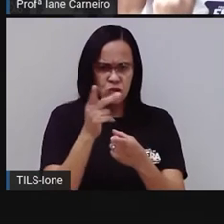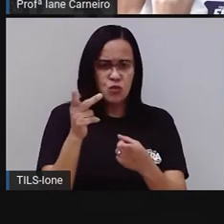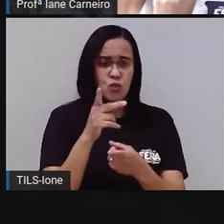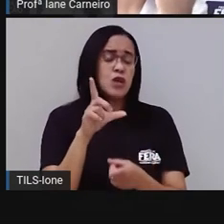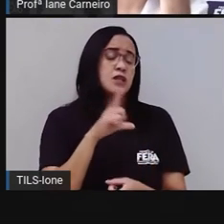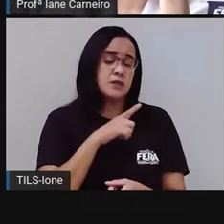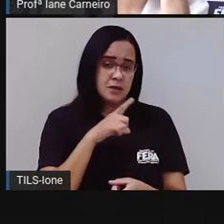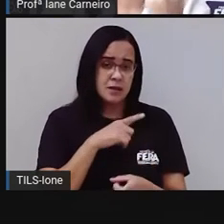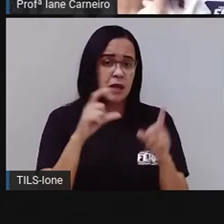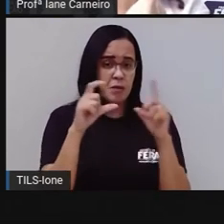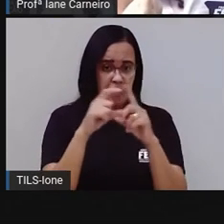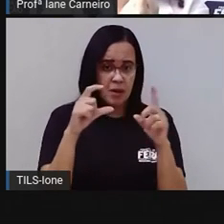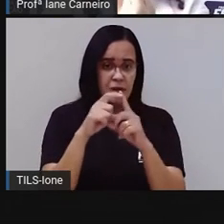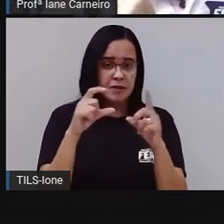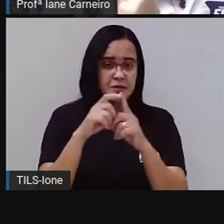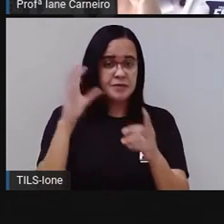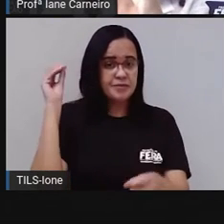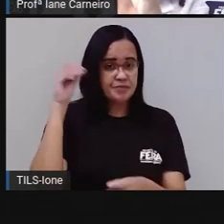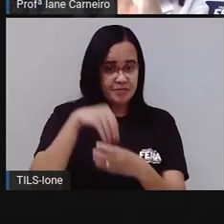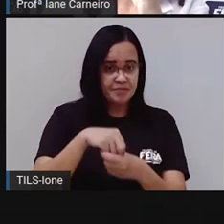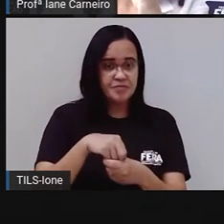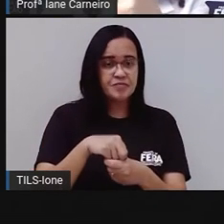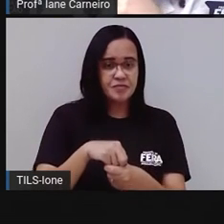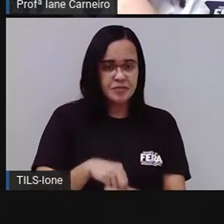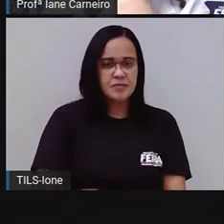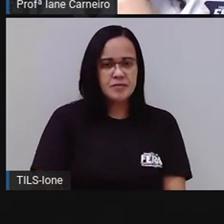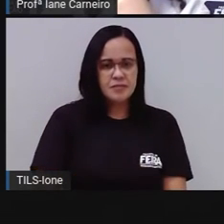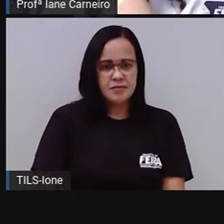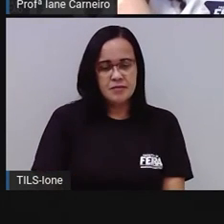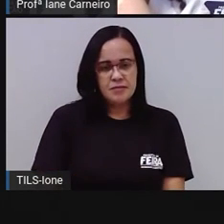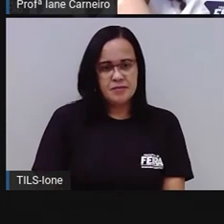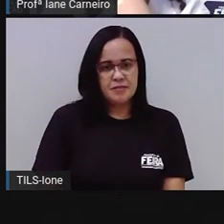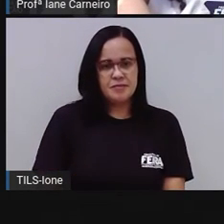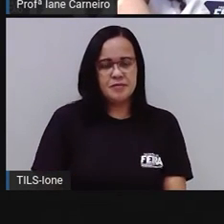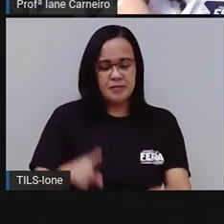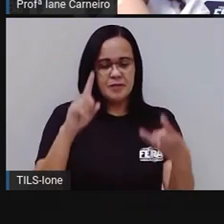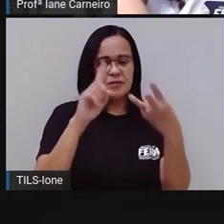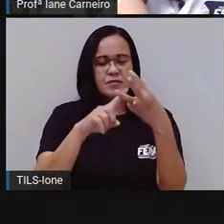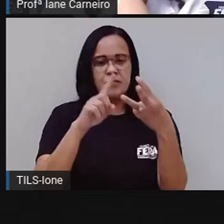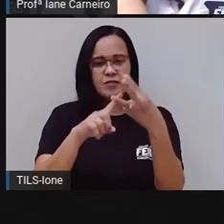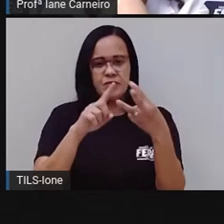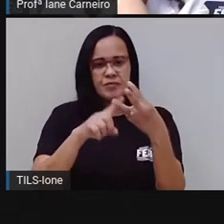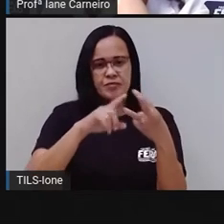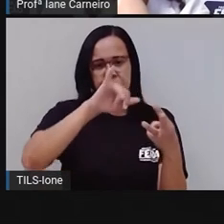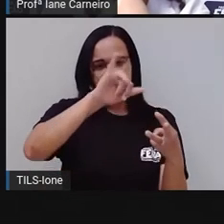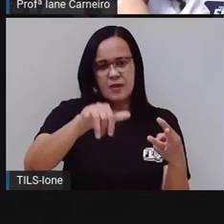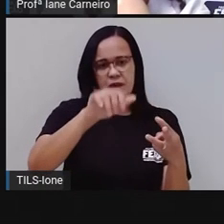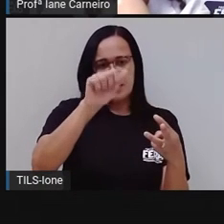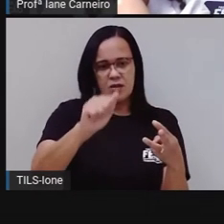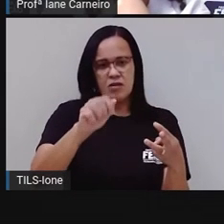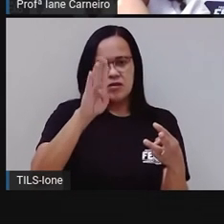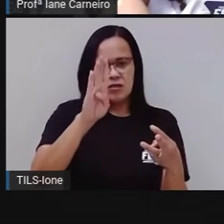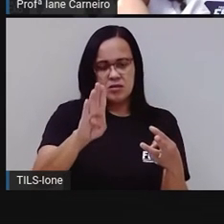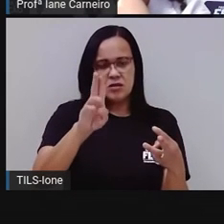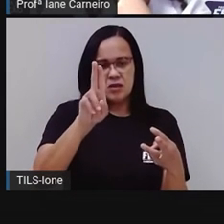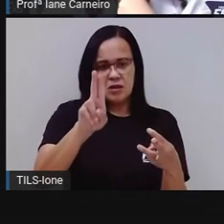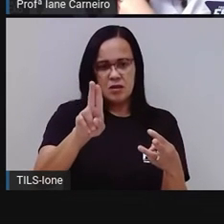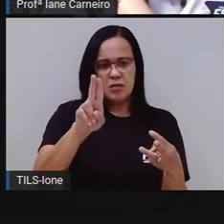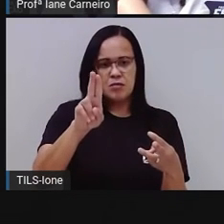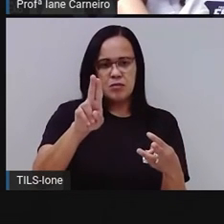duas palavras dentro de uma palavra só. A próxima palavra, jabuticaba.